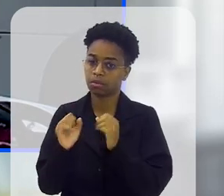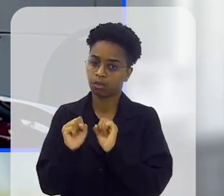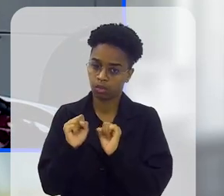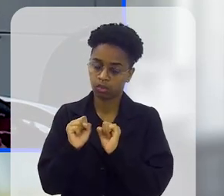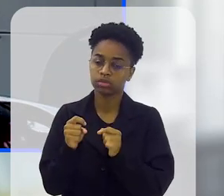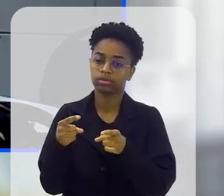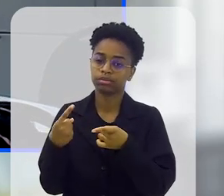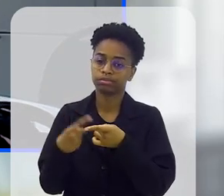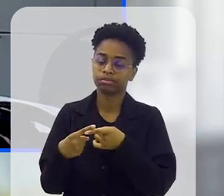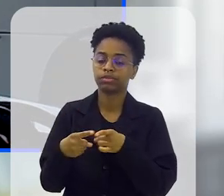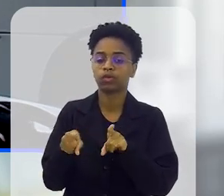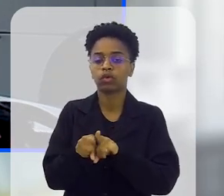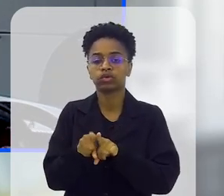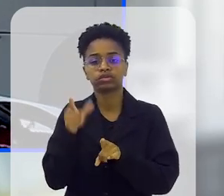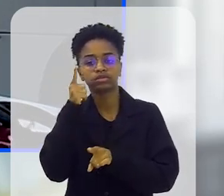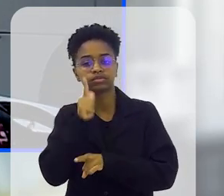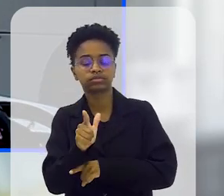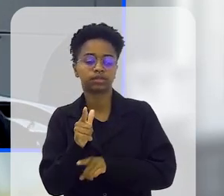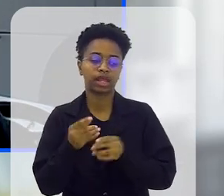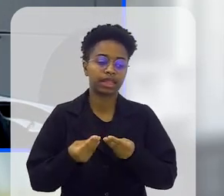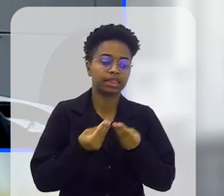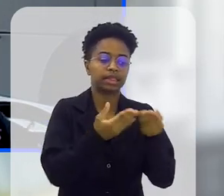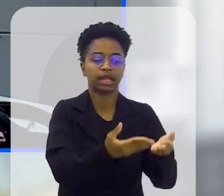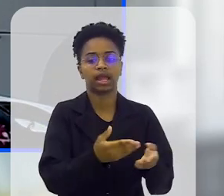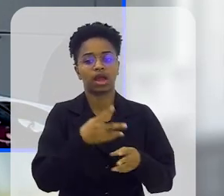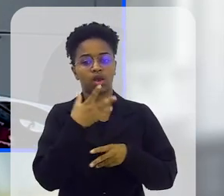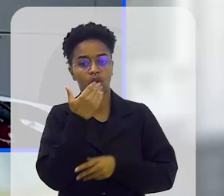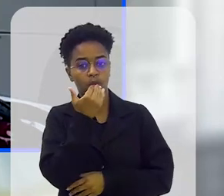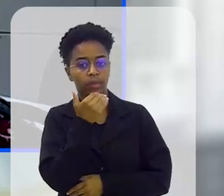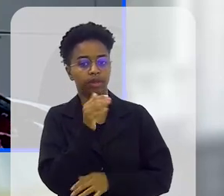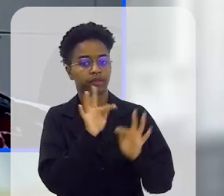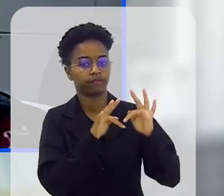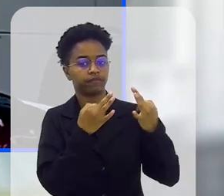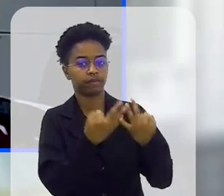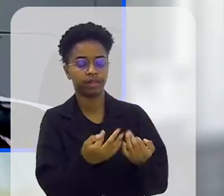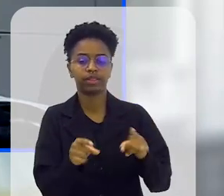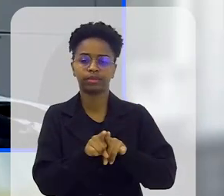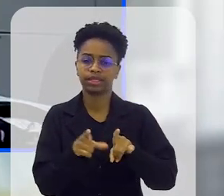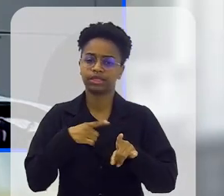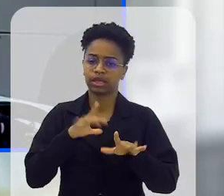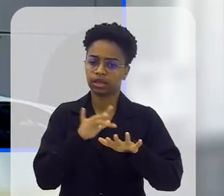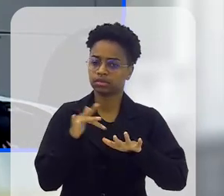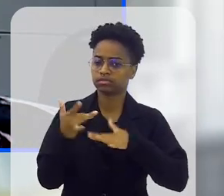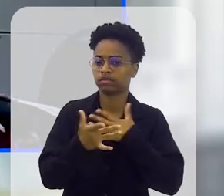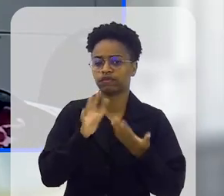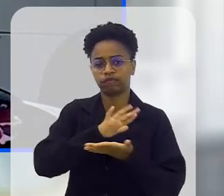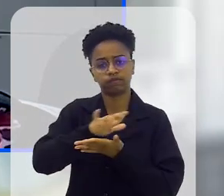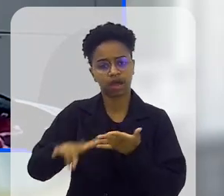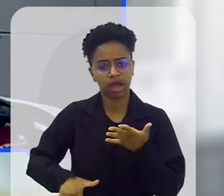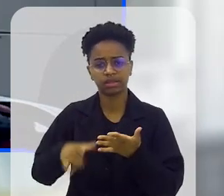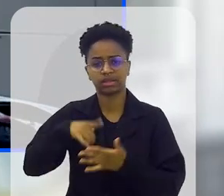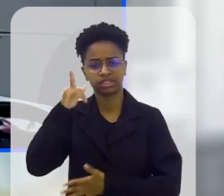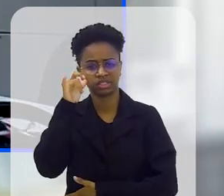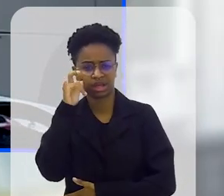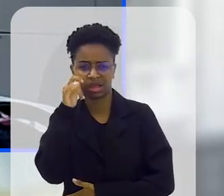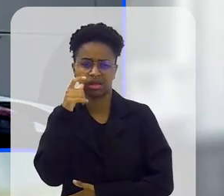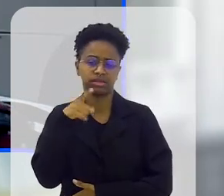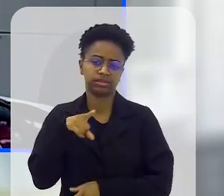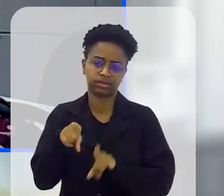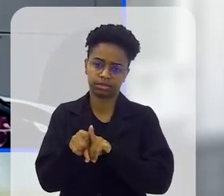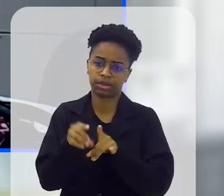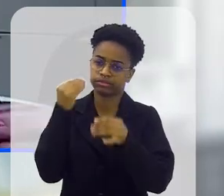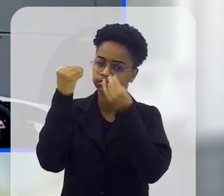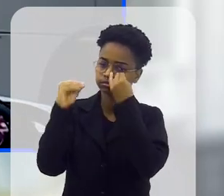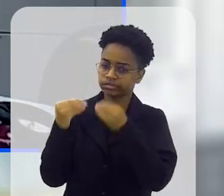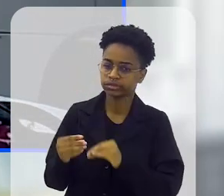gente, até para manter a bolsa de alimentos, tem várias redes sociais também, as mídias, Instagram, a está